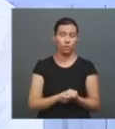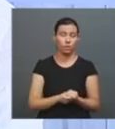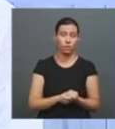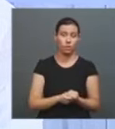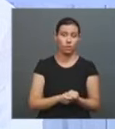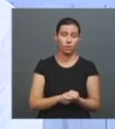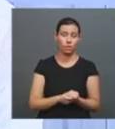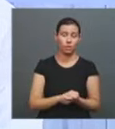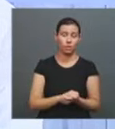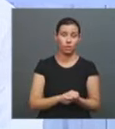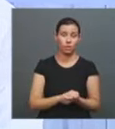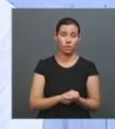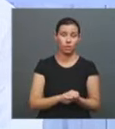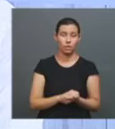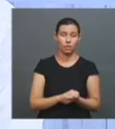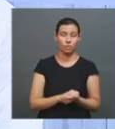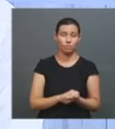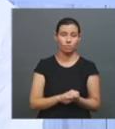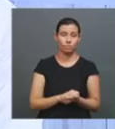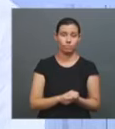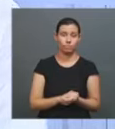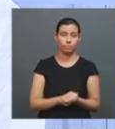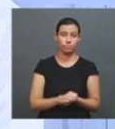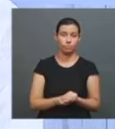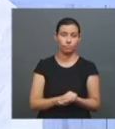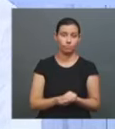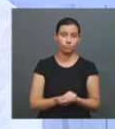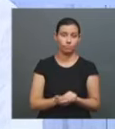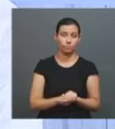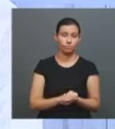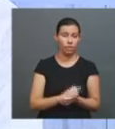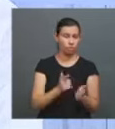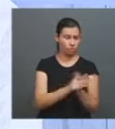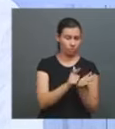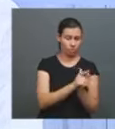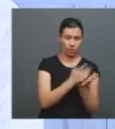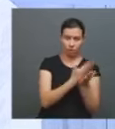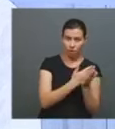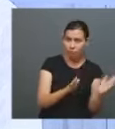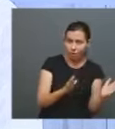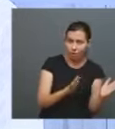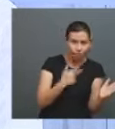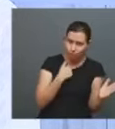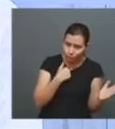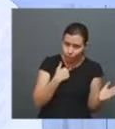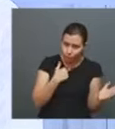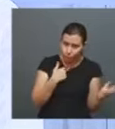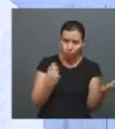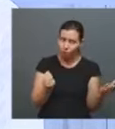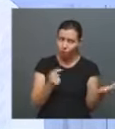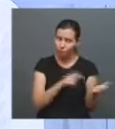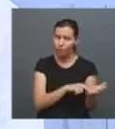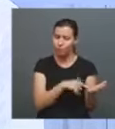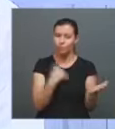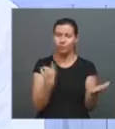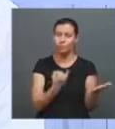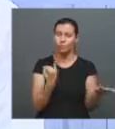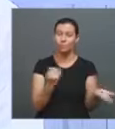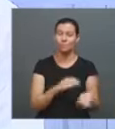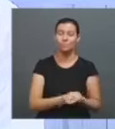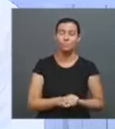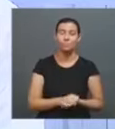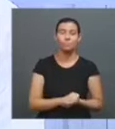às vezes a gente ouve de colegas mesmo, não, como assim, vai acabar o papel? Um pote, né? O livro é imortal. Então,